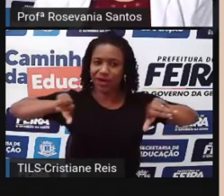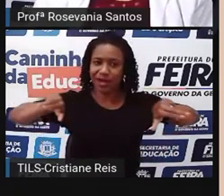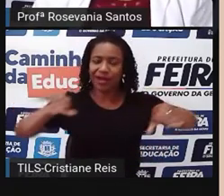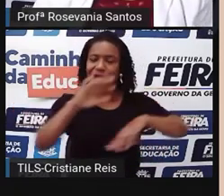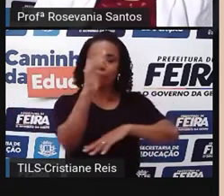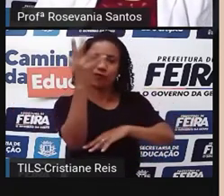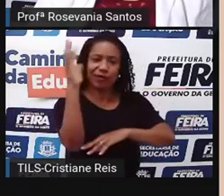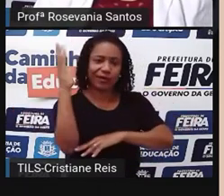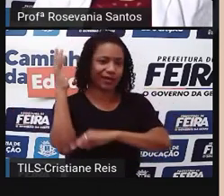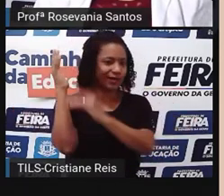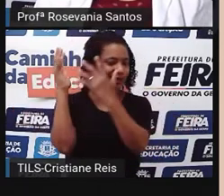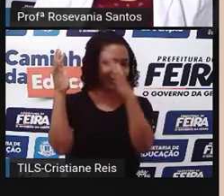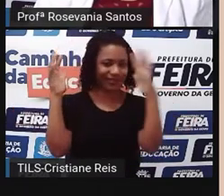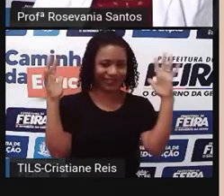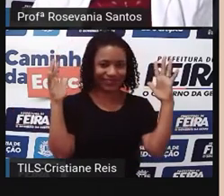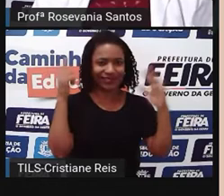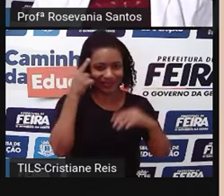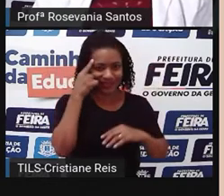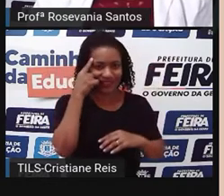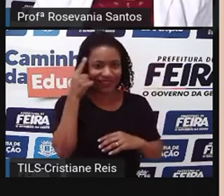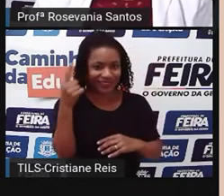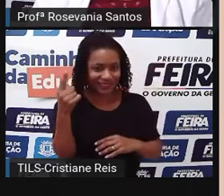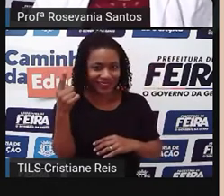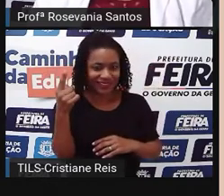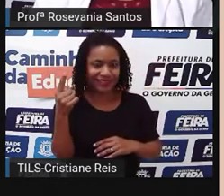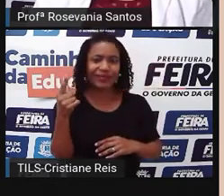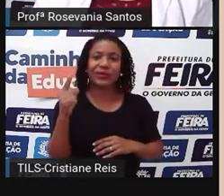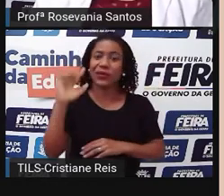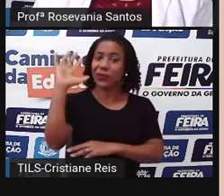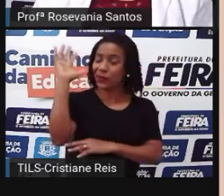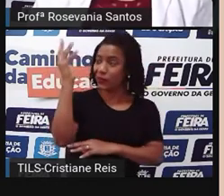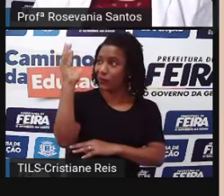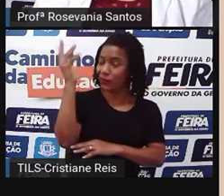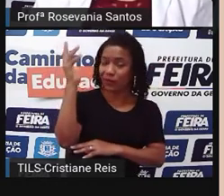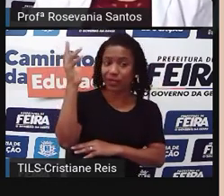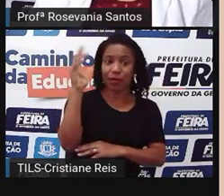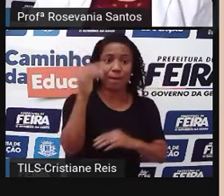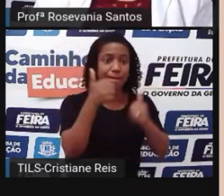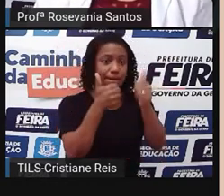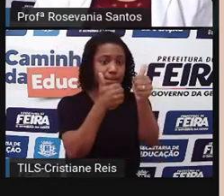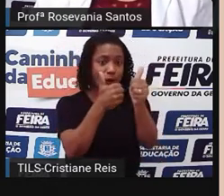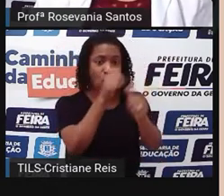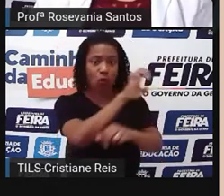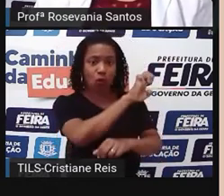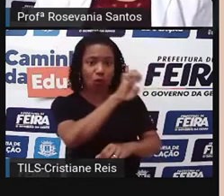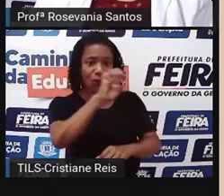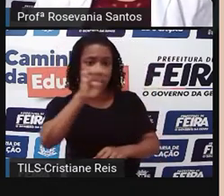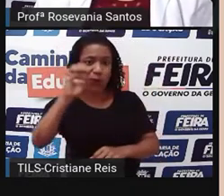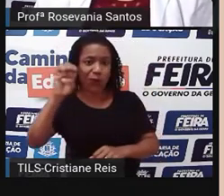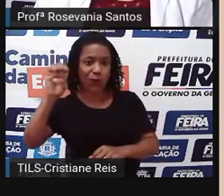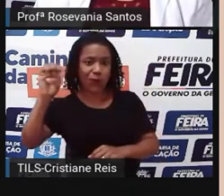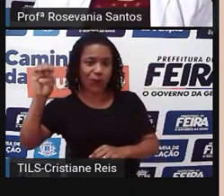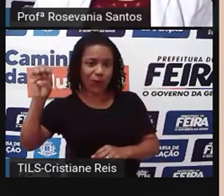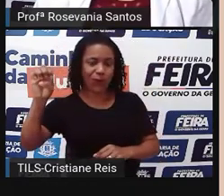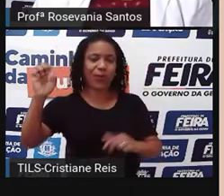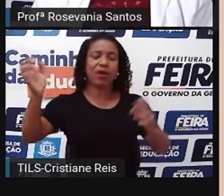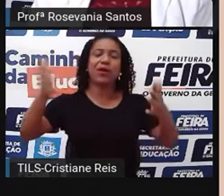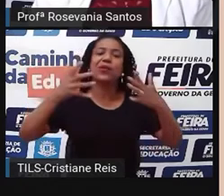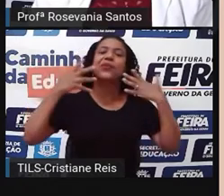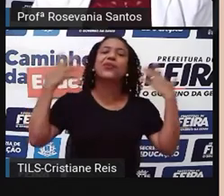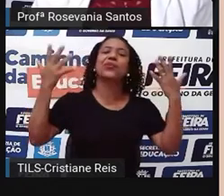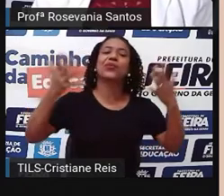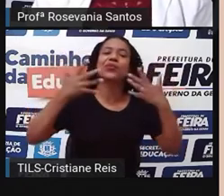floresta, como eu citei anteriormente, o clima predominante é o equatorial, porque a gente tem a linha do Equador, que corta aqui essa região,